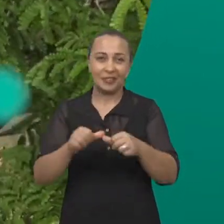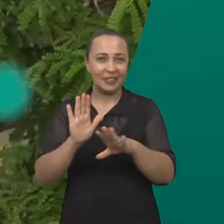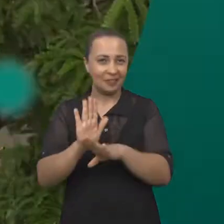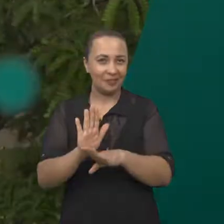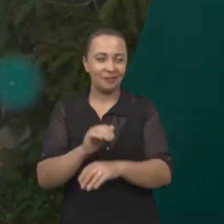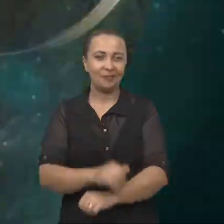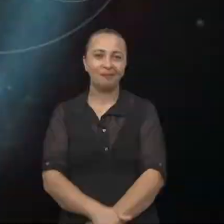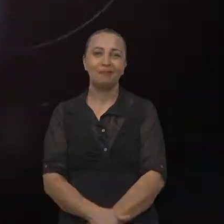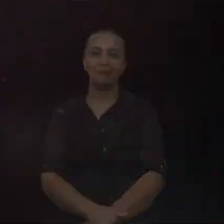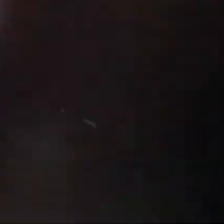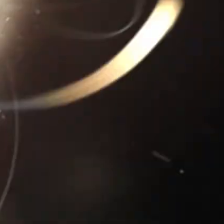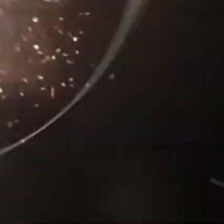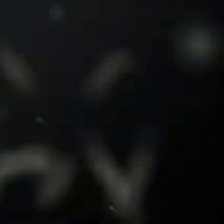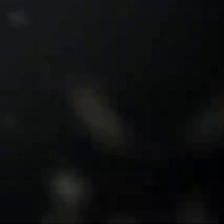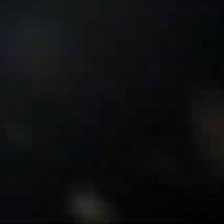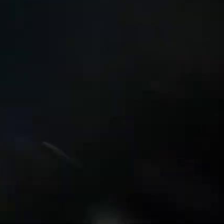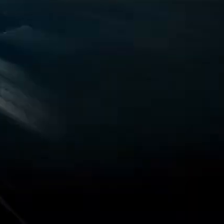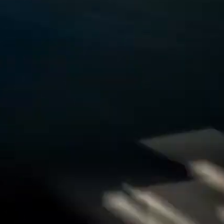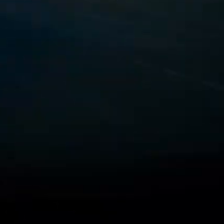com a gente!